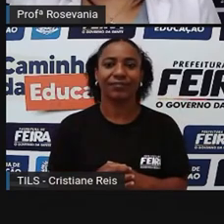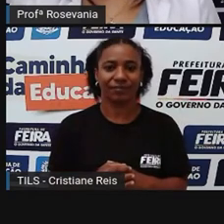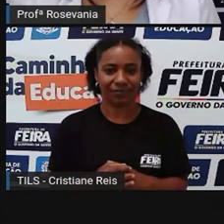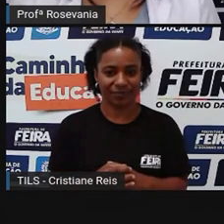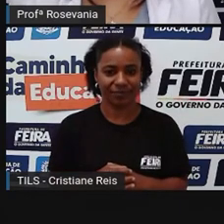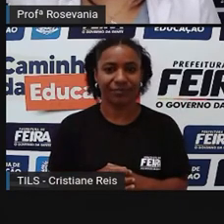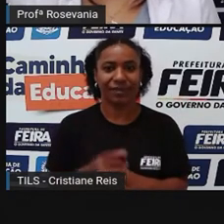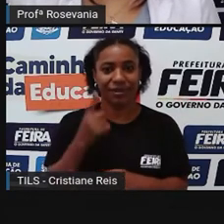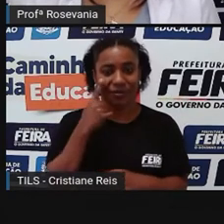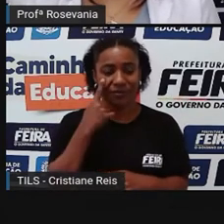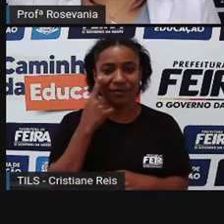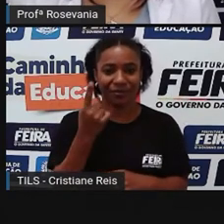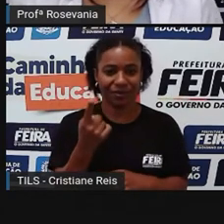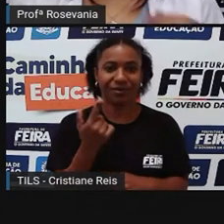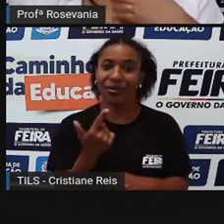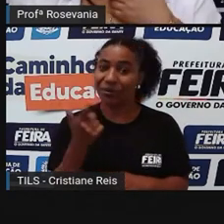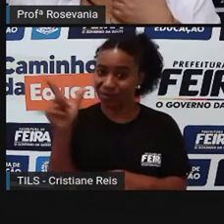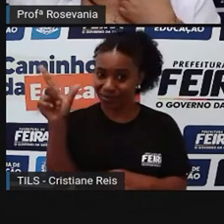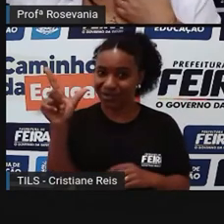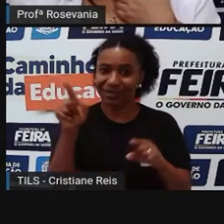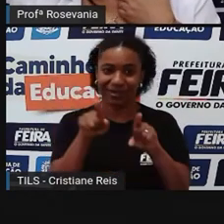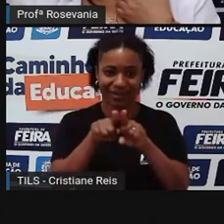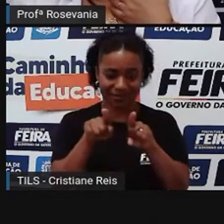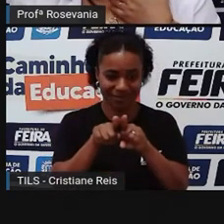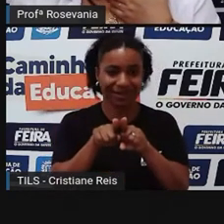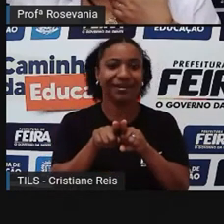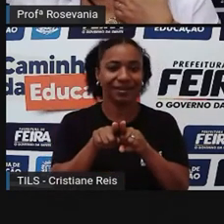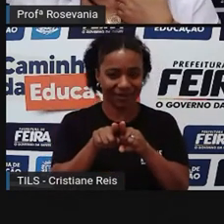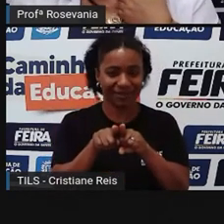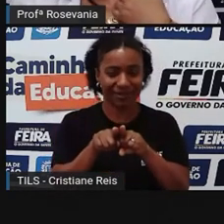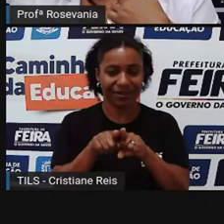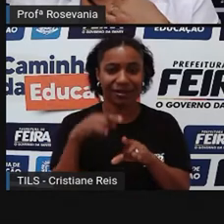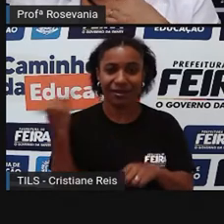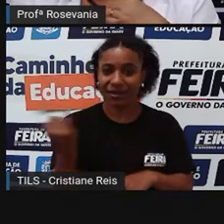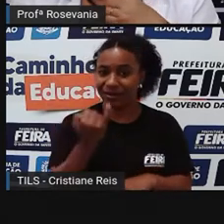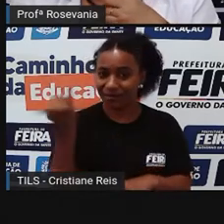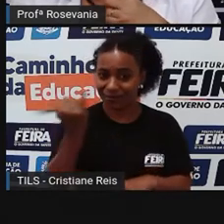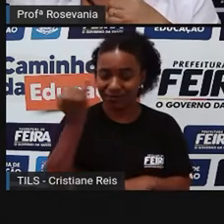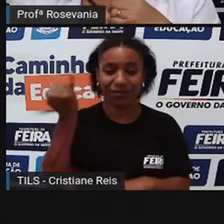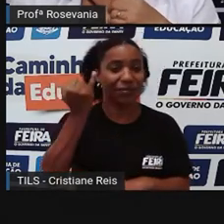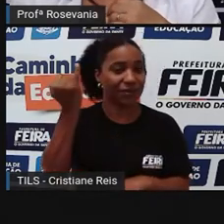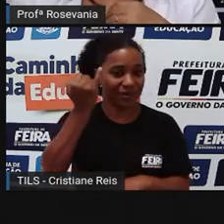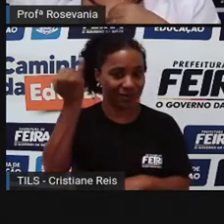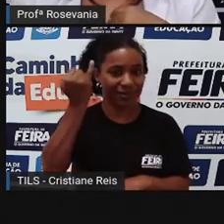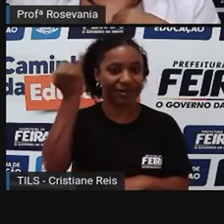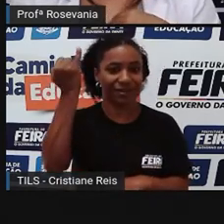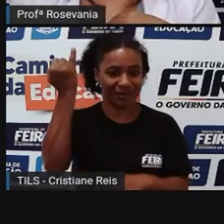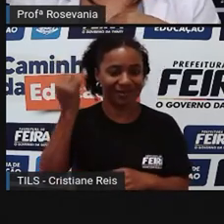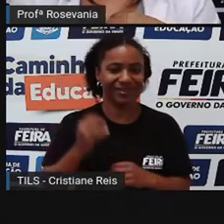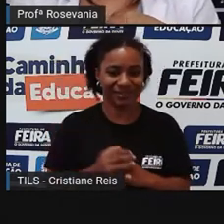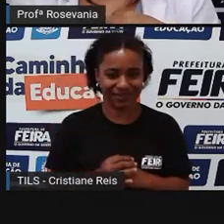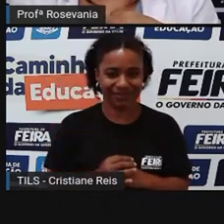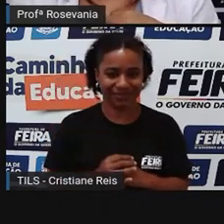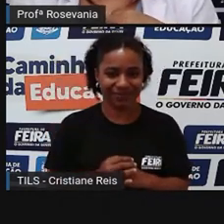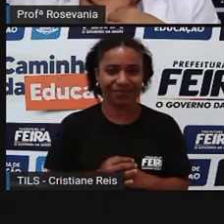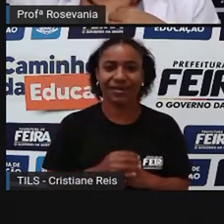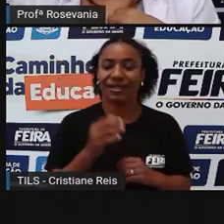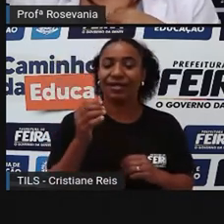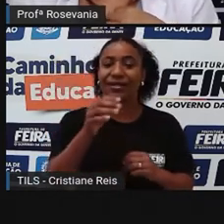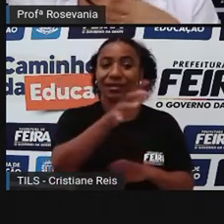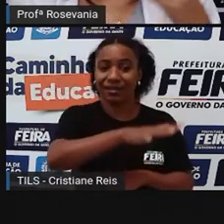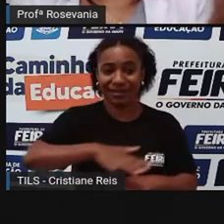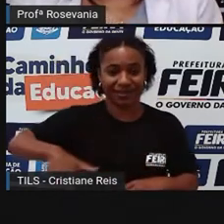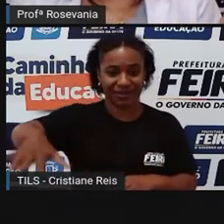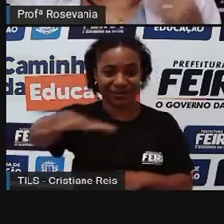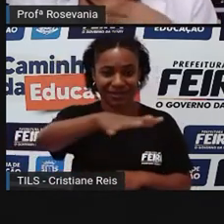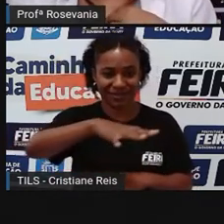bairro. Outra coisa também que chama a atenção, né, da... que ajudou a construir as paisagens da nossa cidade,